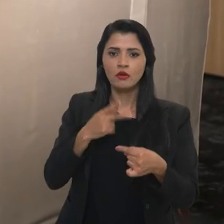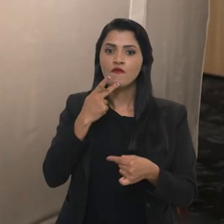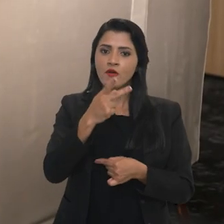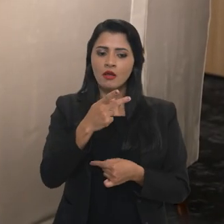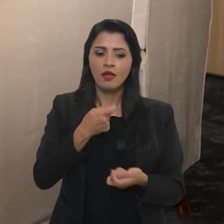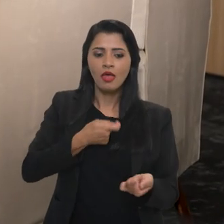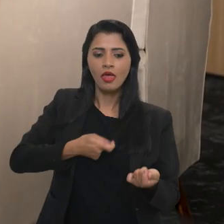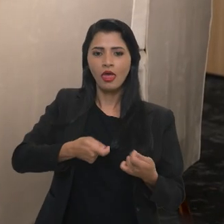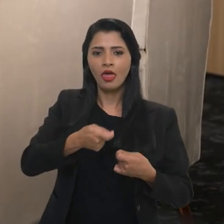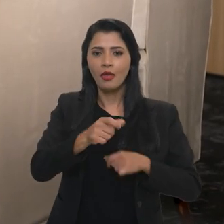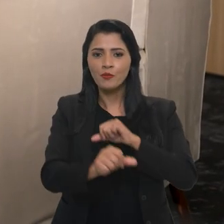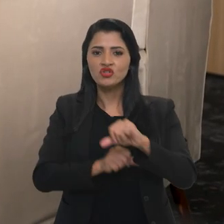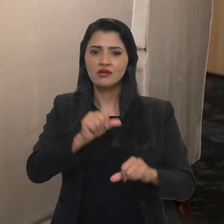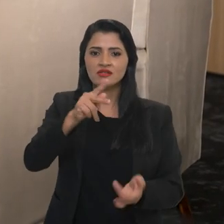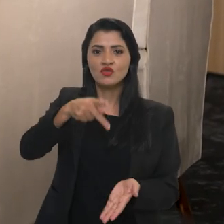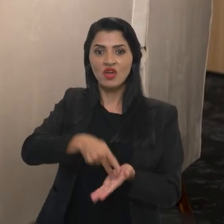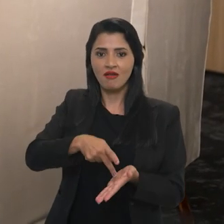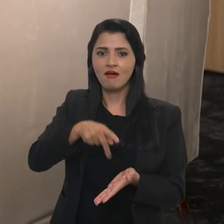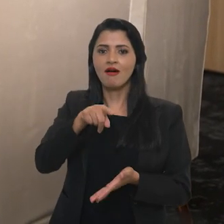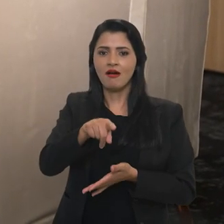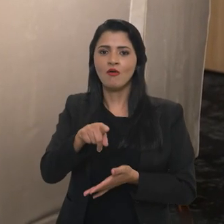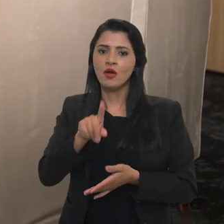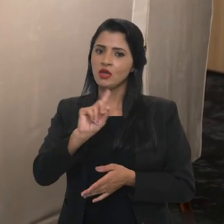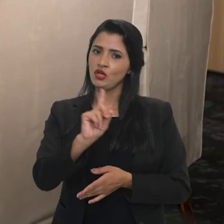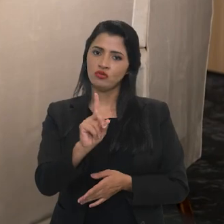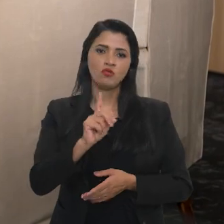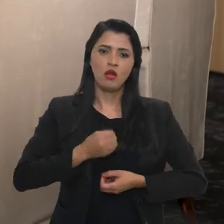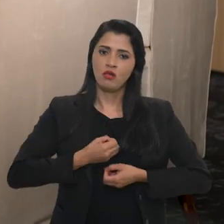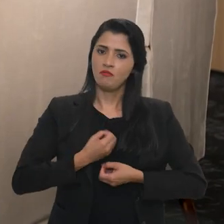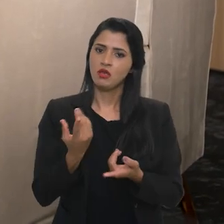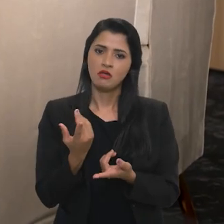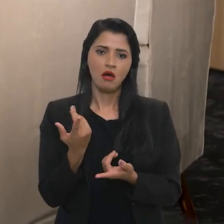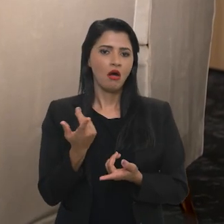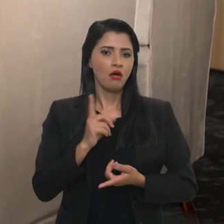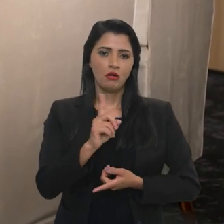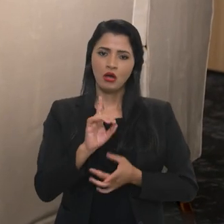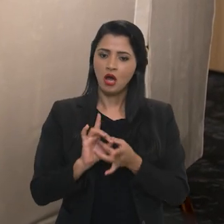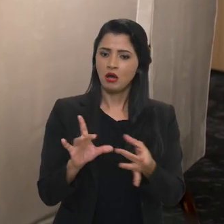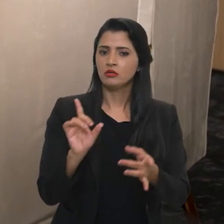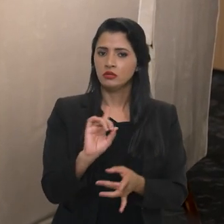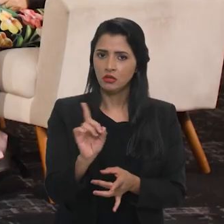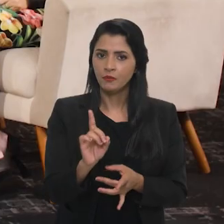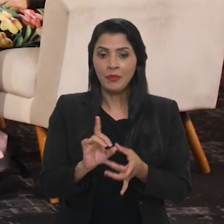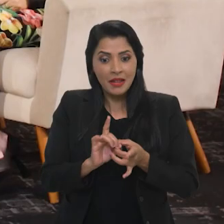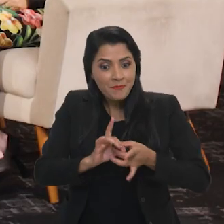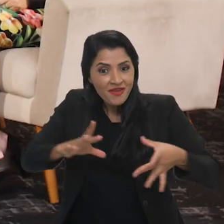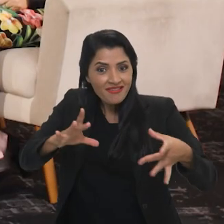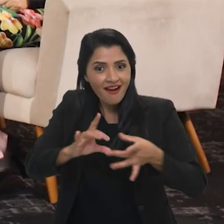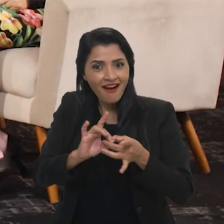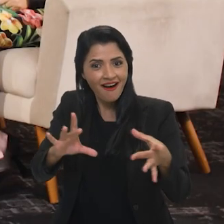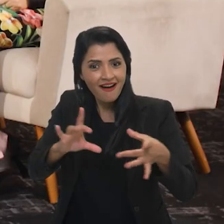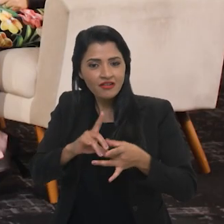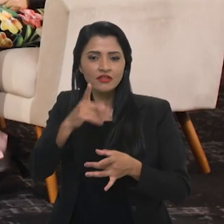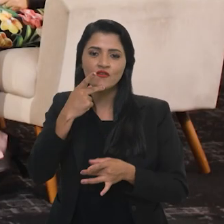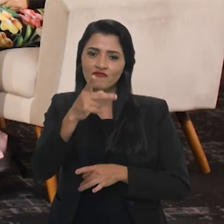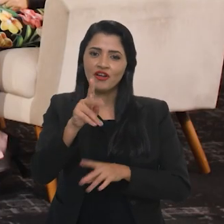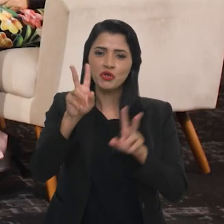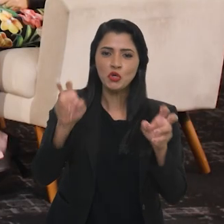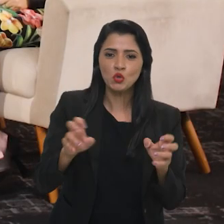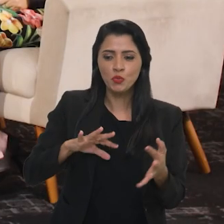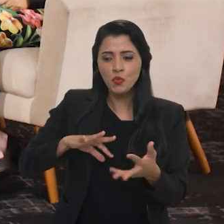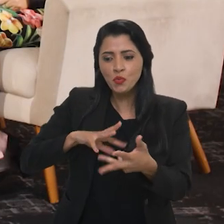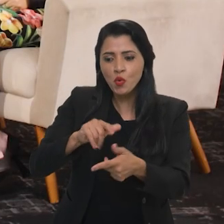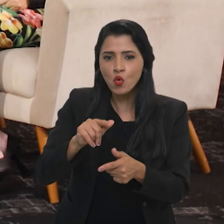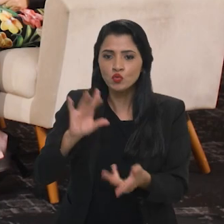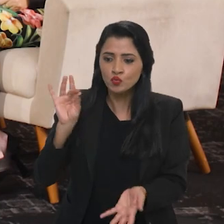falando de manipulação da realidade. Então, isso obviamente não é liberdade de expressão. A está falando, a liberdade de expressão é a gente falar sobre o mundo,